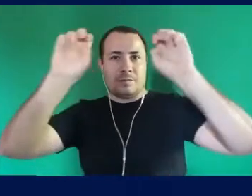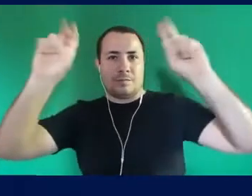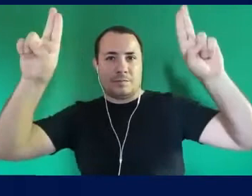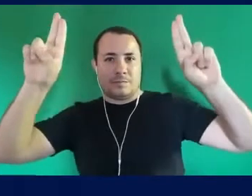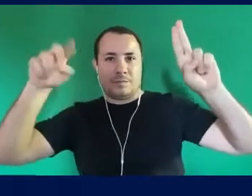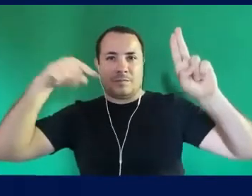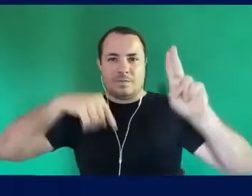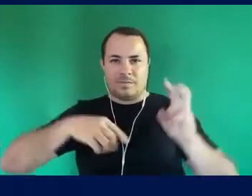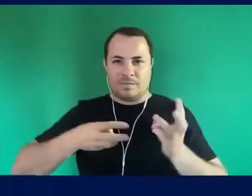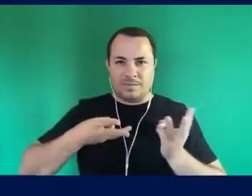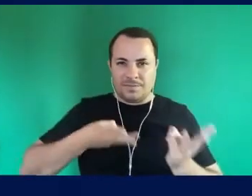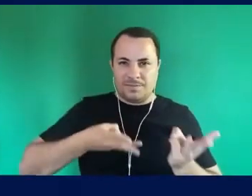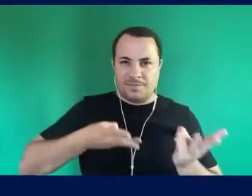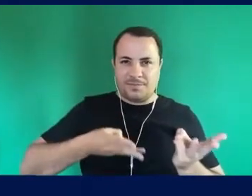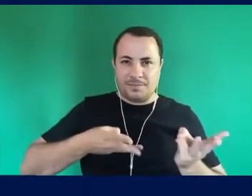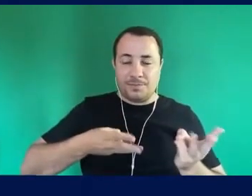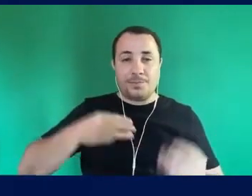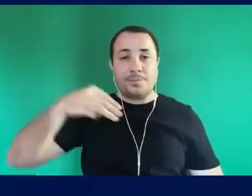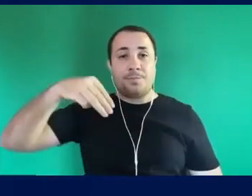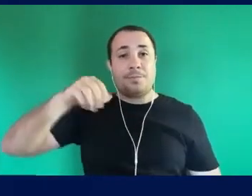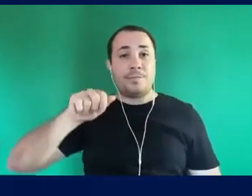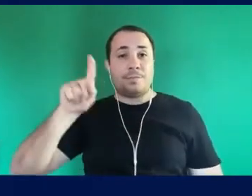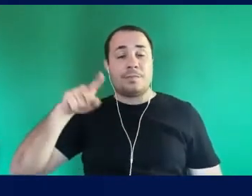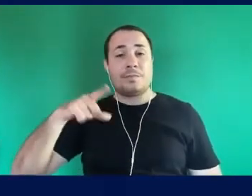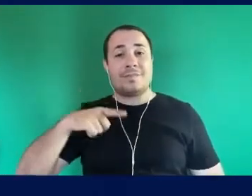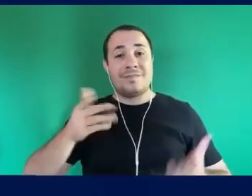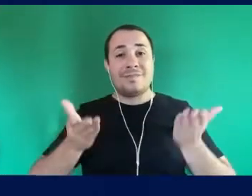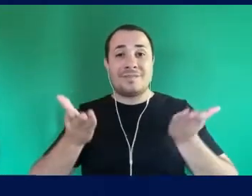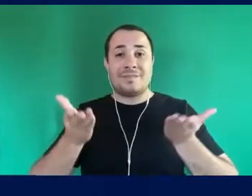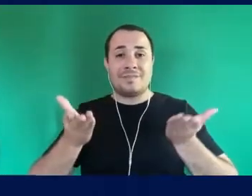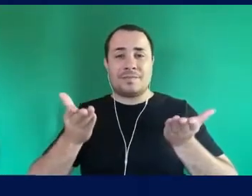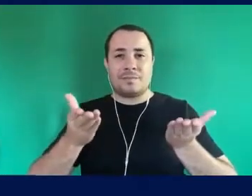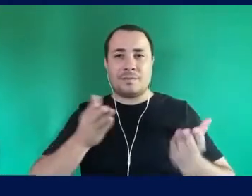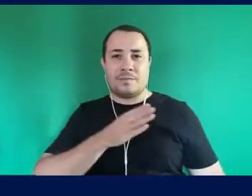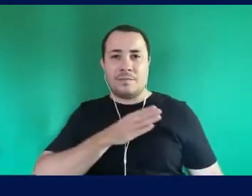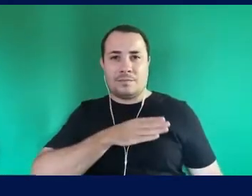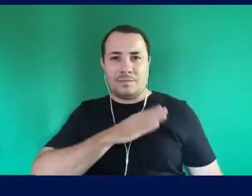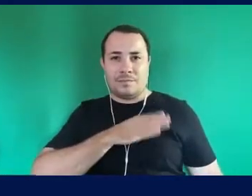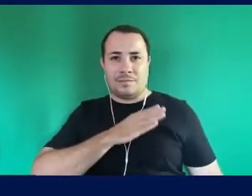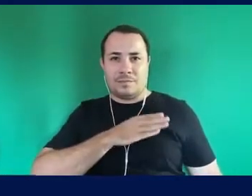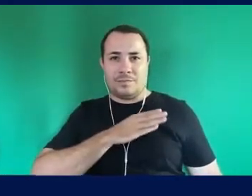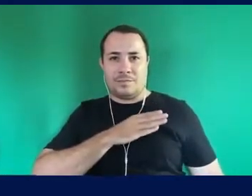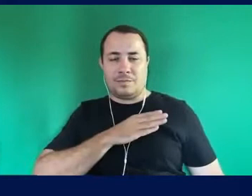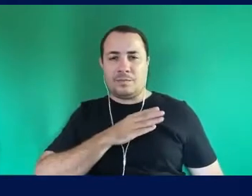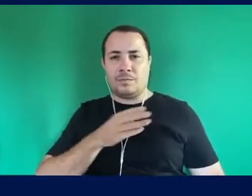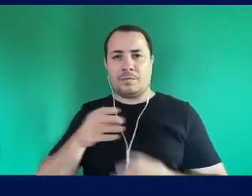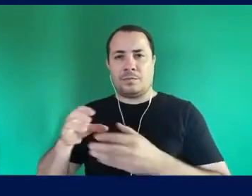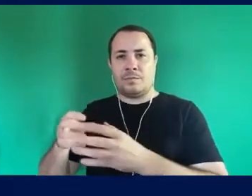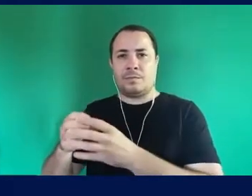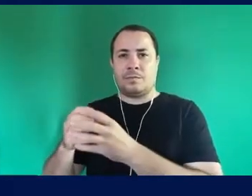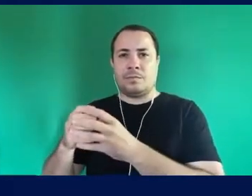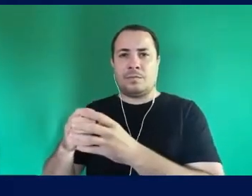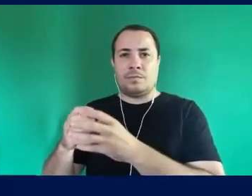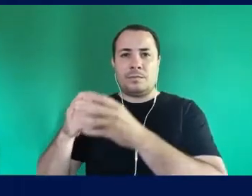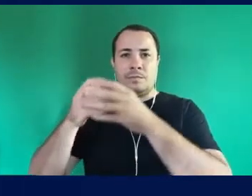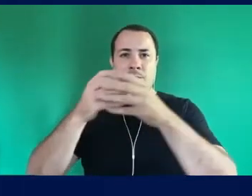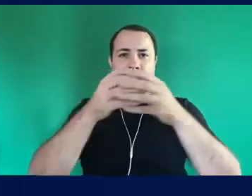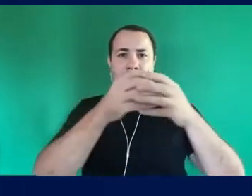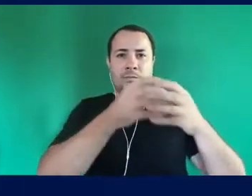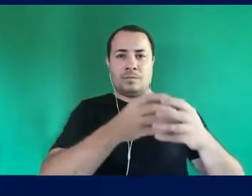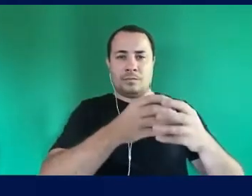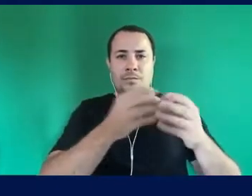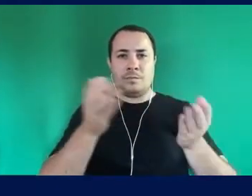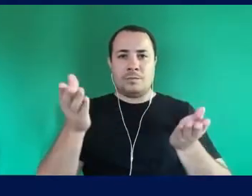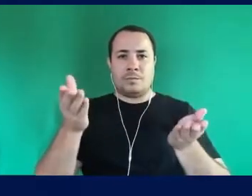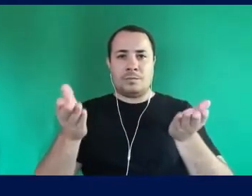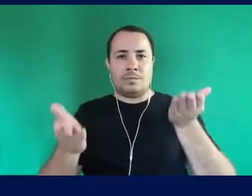Má tinha uma balança E ela pegava O coração do morto E colocava na balança Numa parte da balança E na